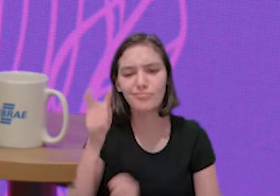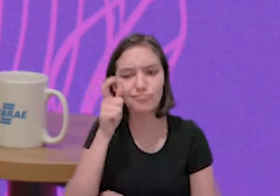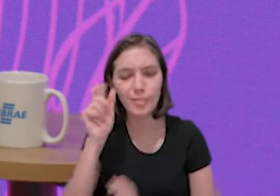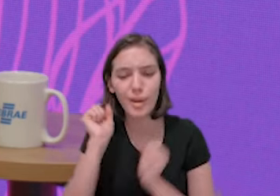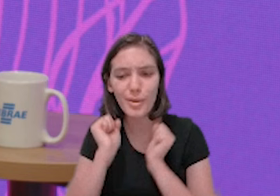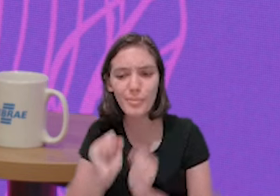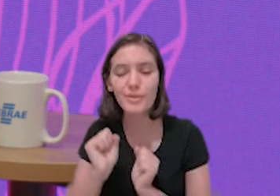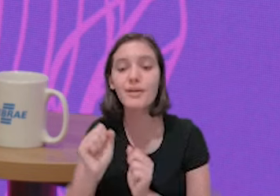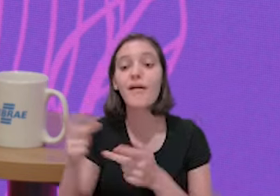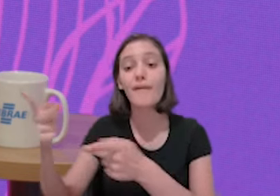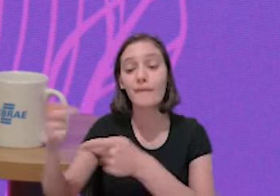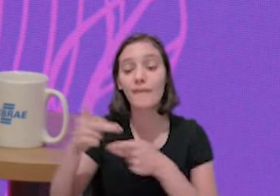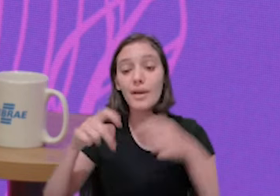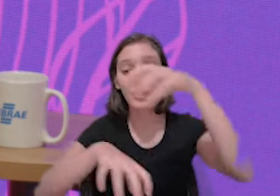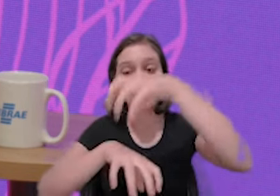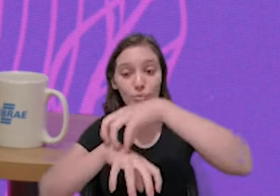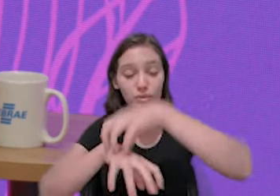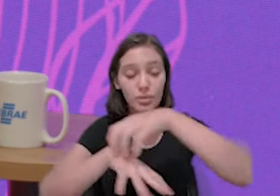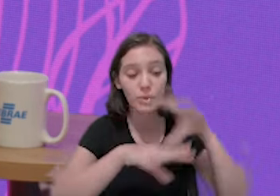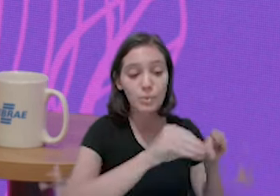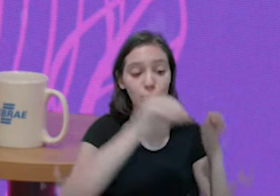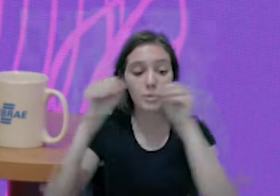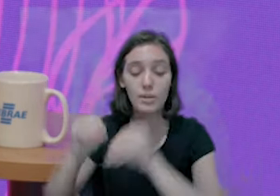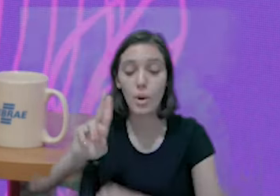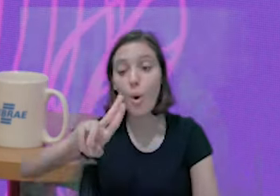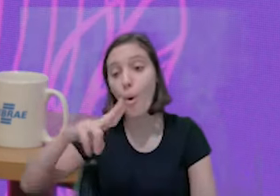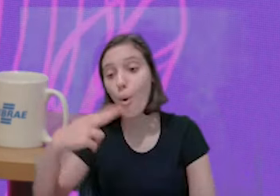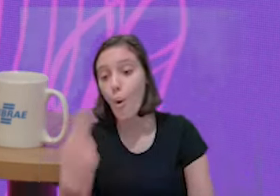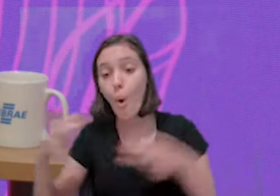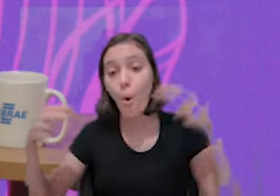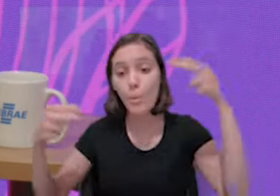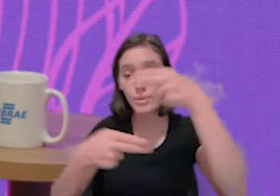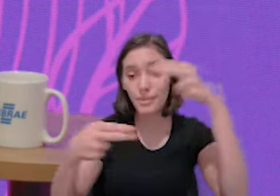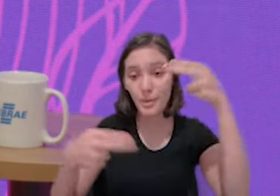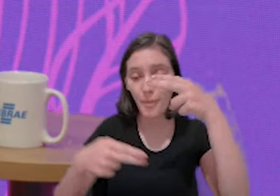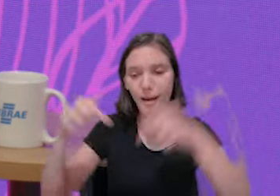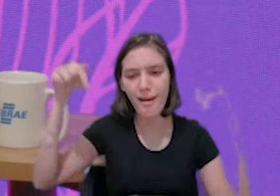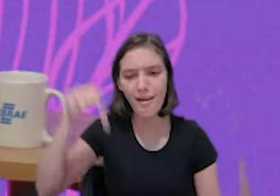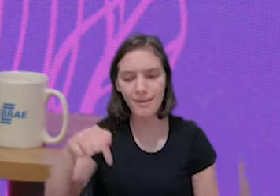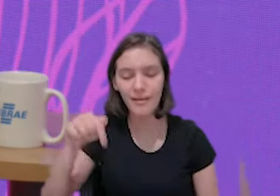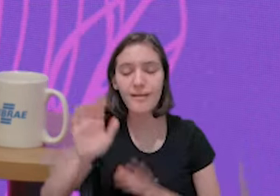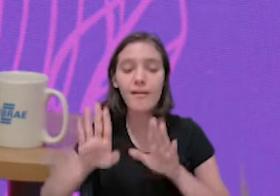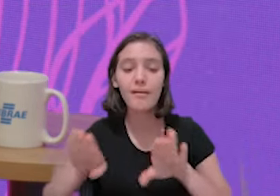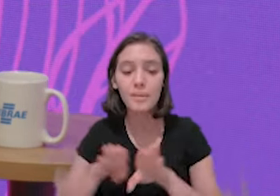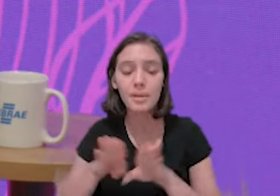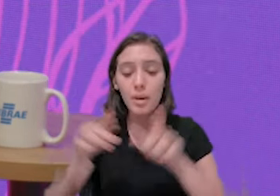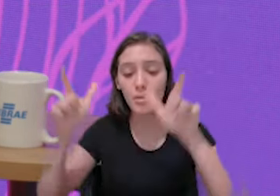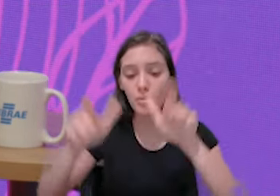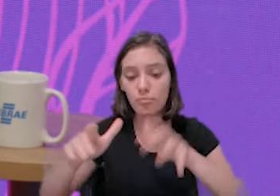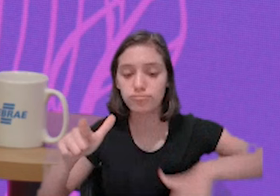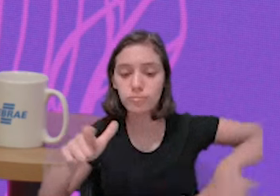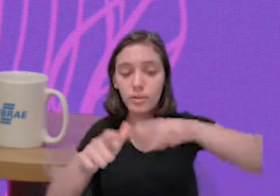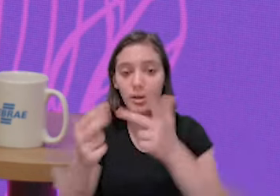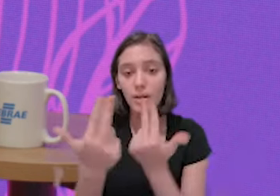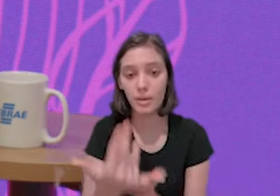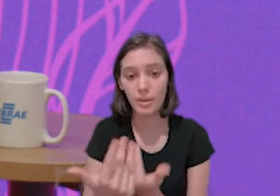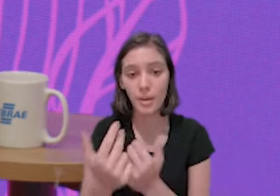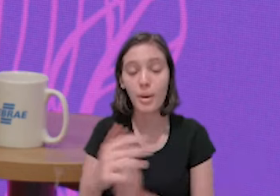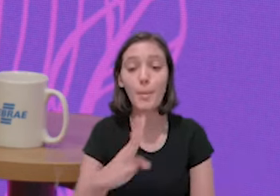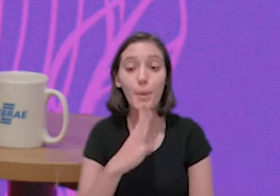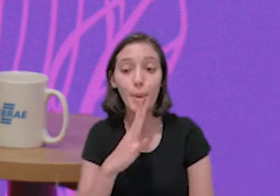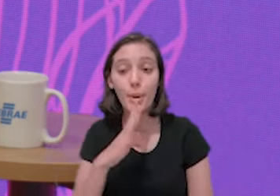sua casa, que possa visitar o Centro do Imigrante ou o Sebrae Aqui, que também está localizada no mesmo